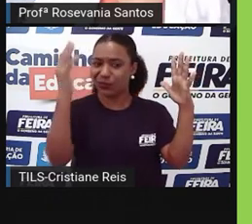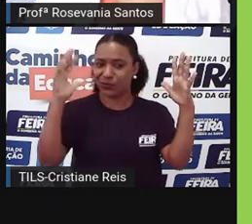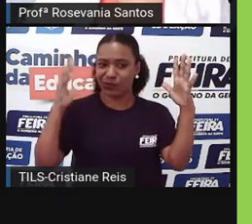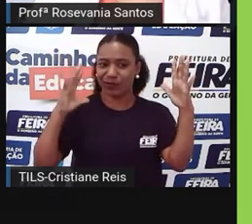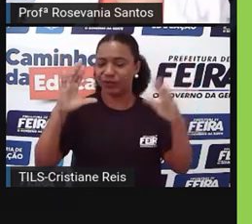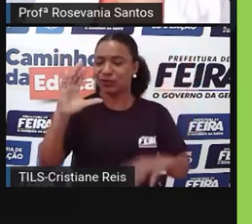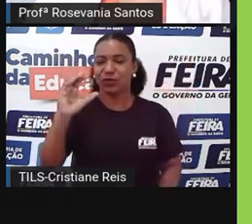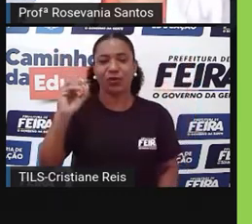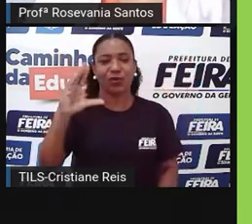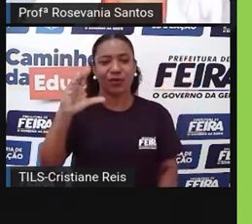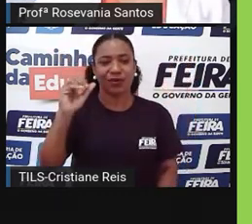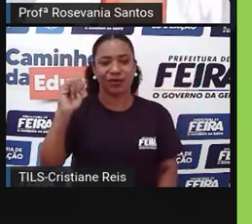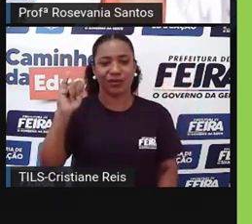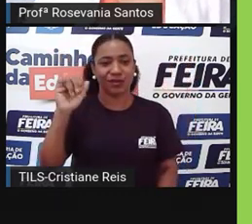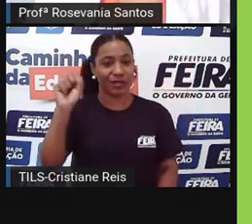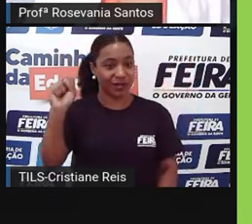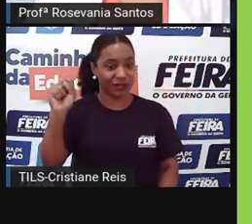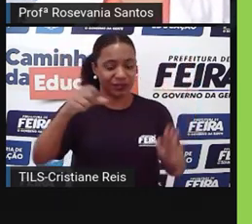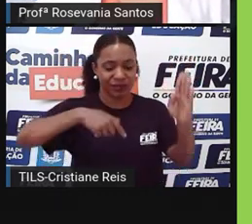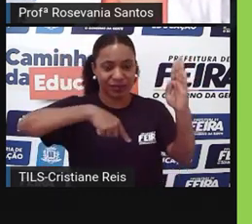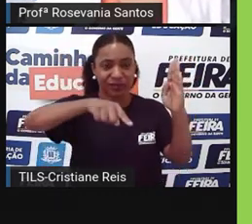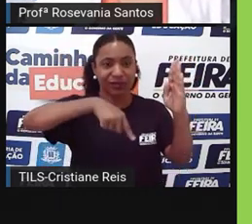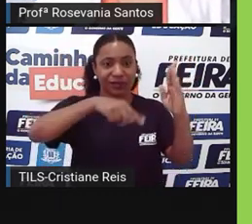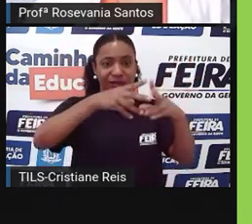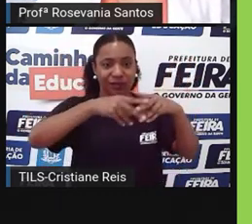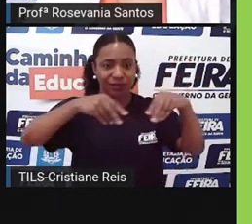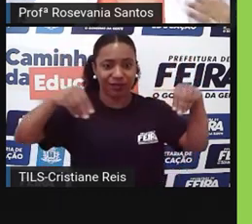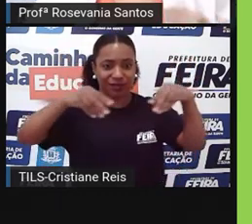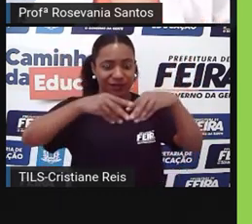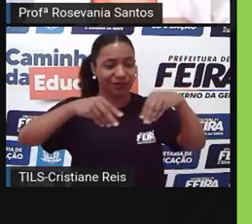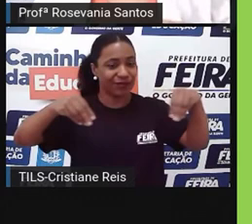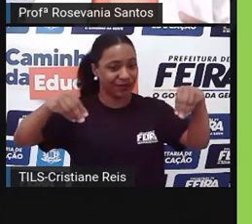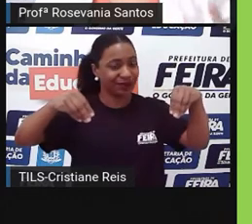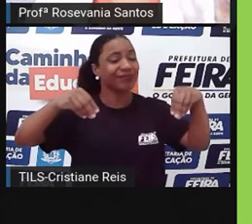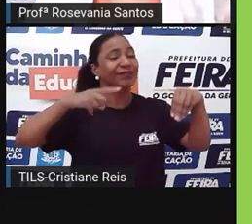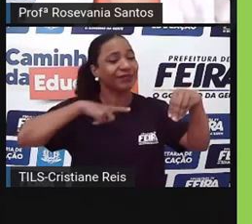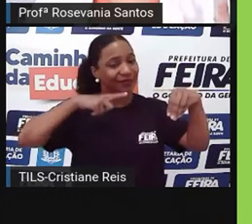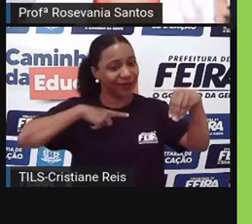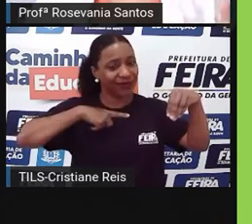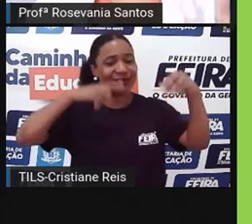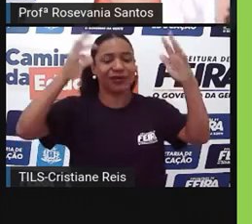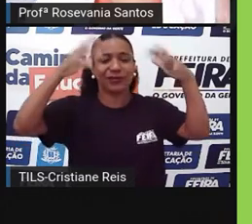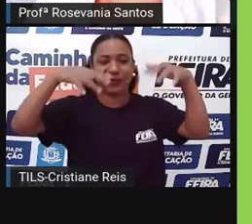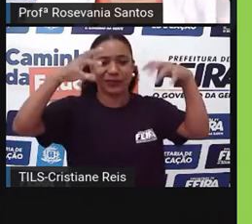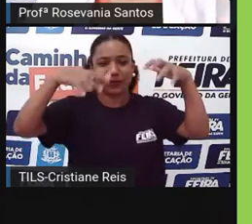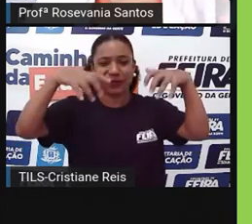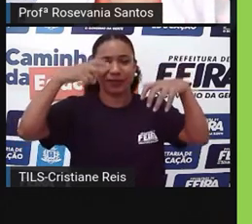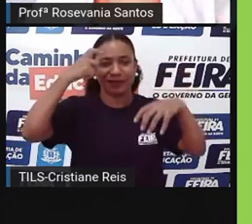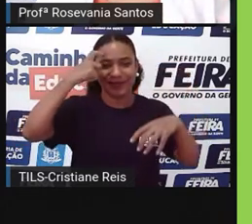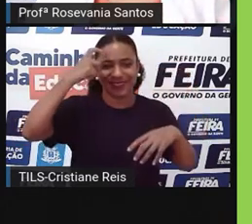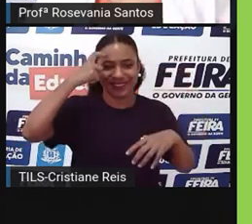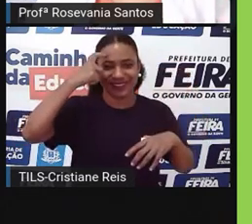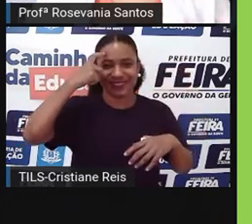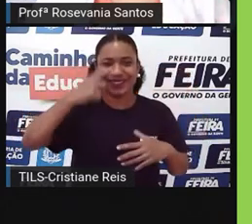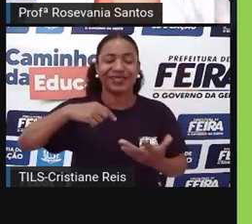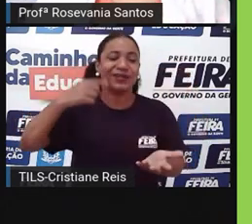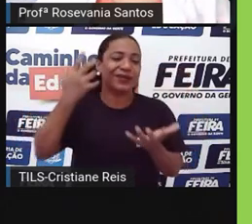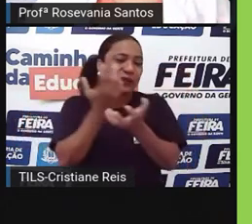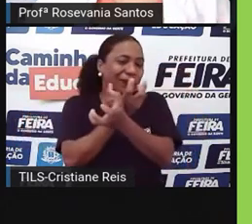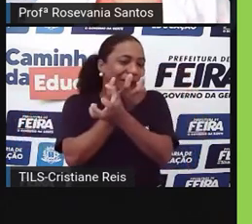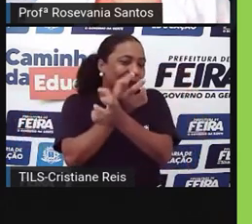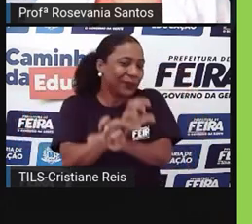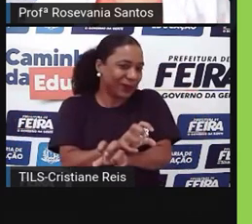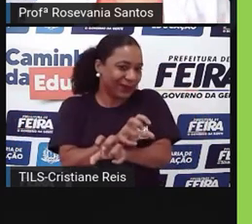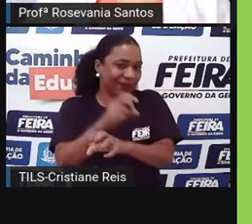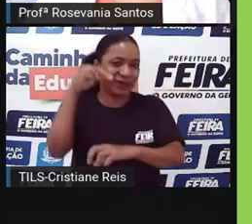o que tira aquela ideia, que você não vai repetir mais agora, né, de dizer que no nordeste só tem ciclo, né,